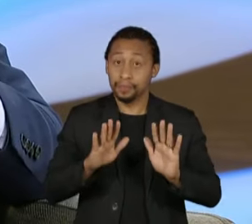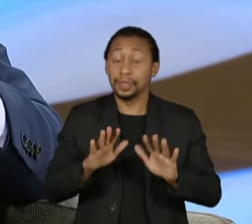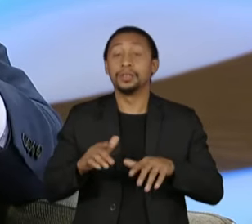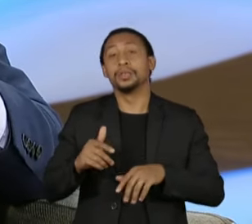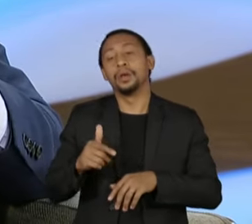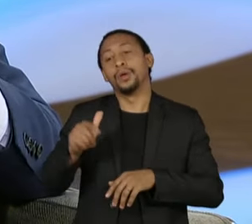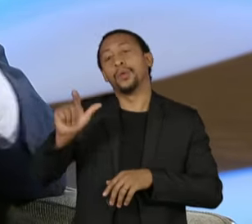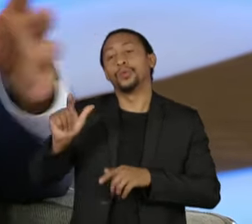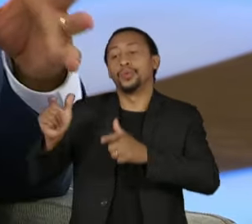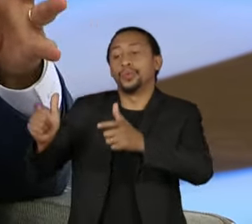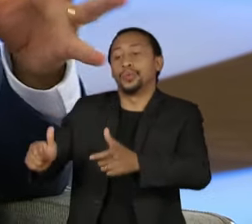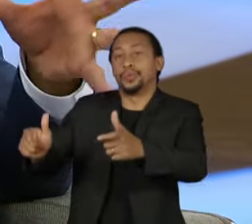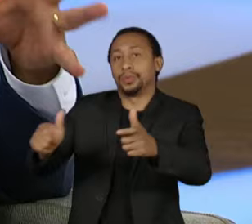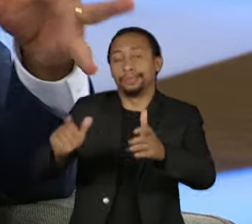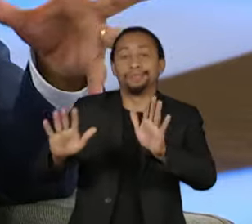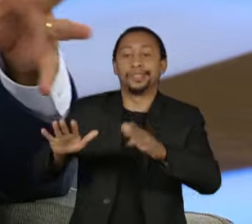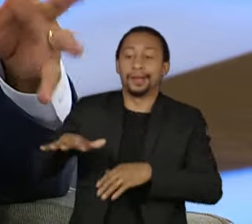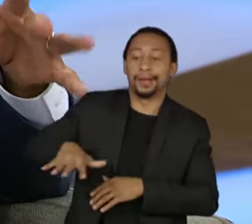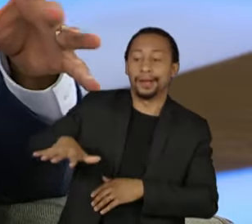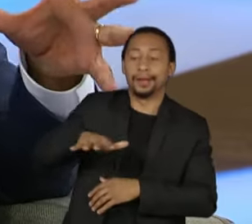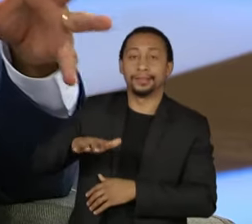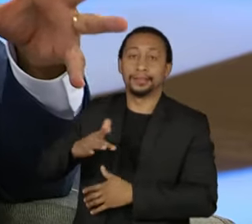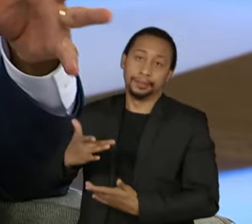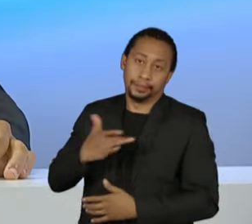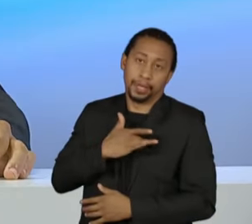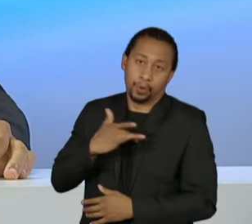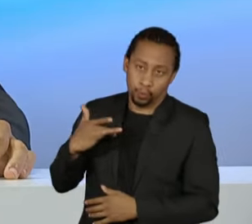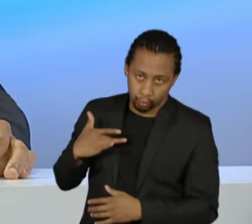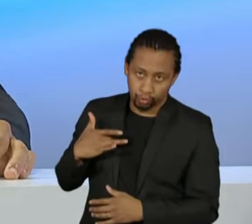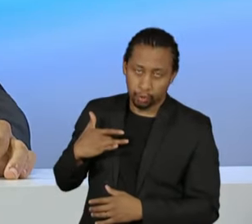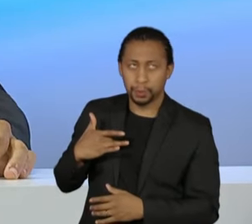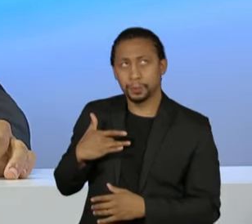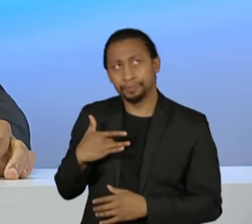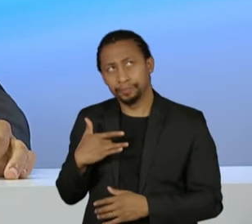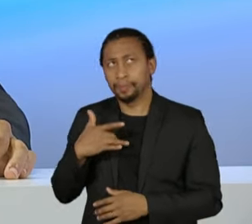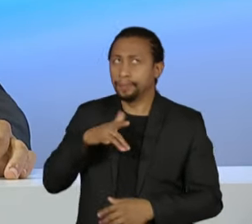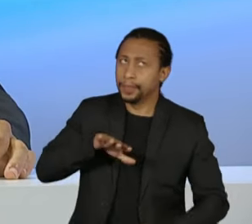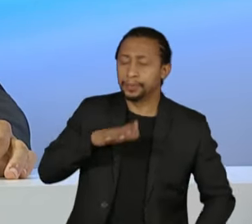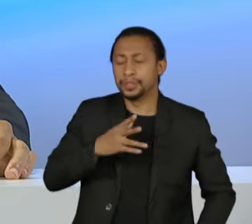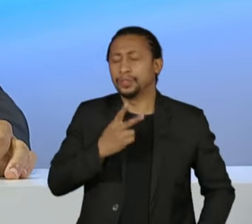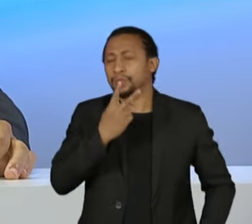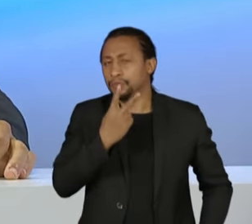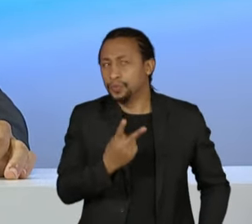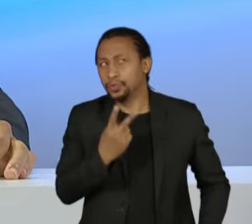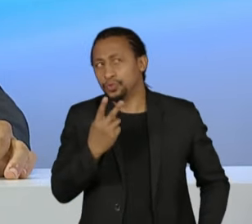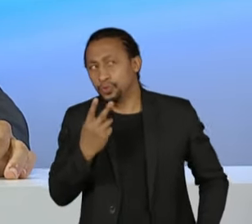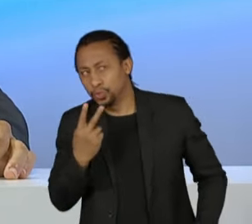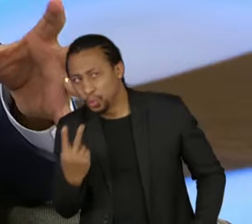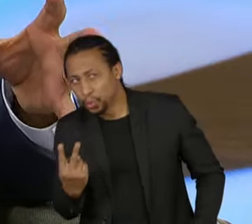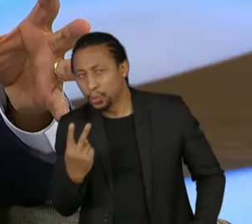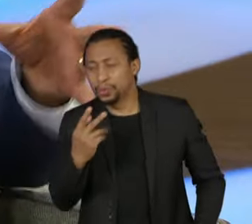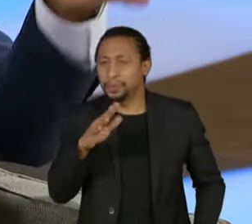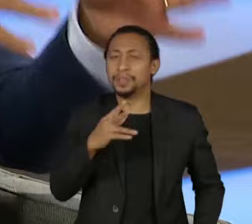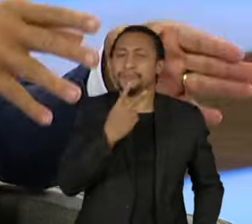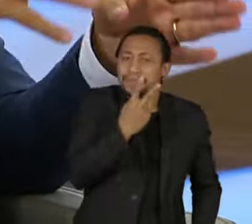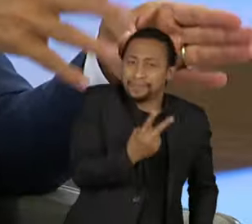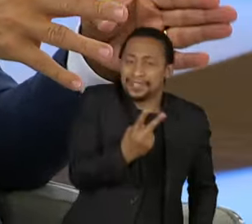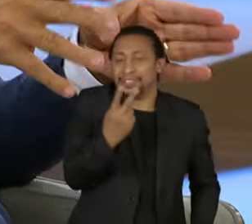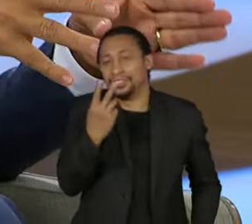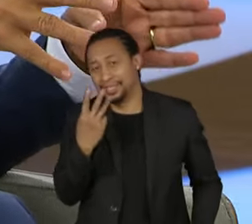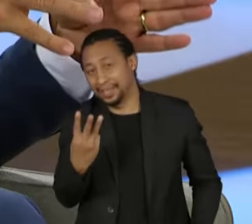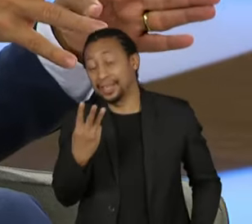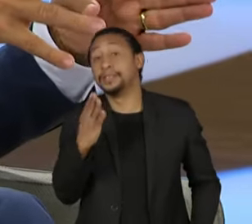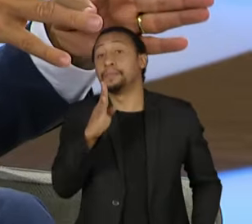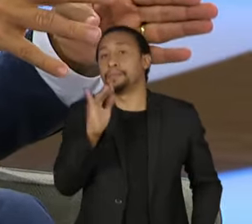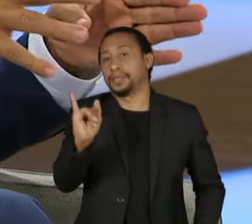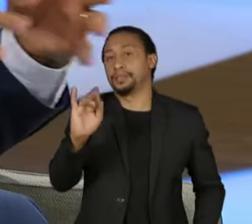áreas da saúde? Aqui, mais ou menos, 22, 23 bilhões de reais. A gente está lá se trabalhando. Sai dos